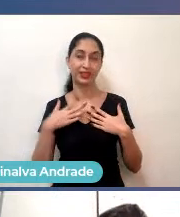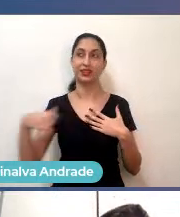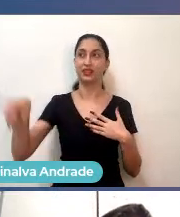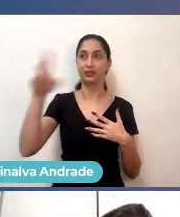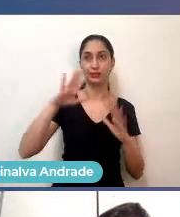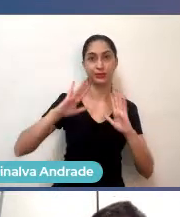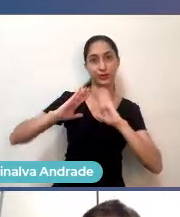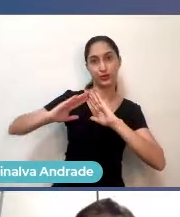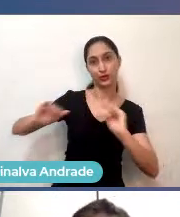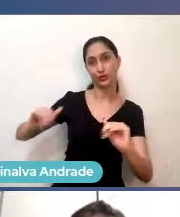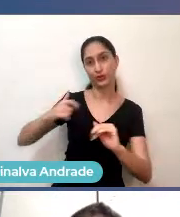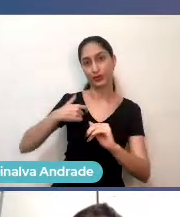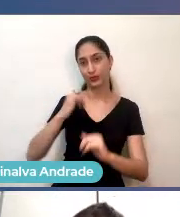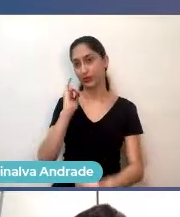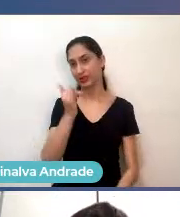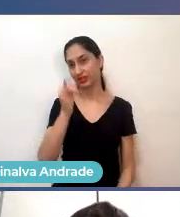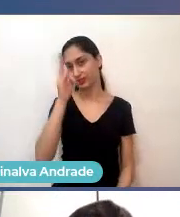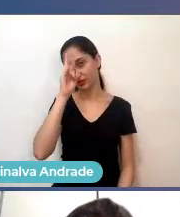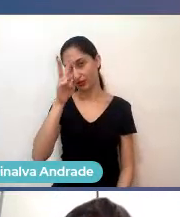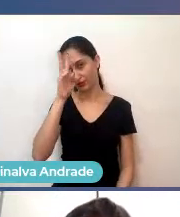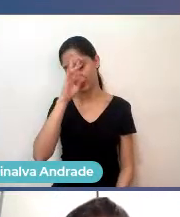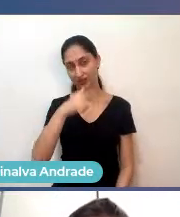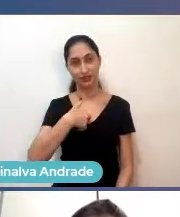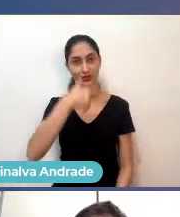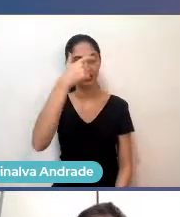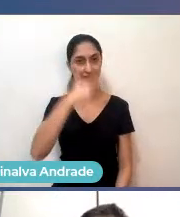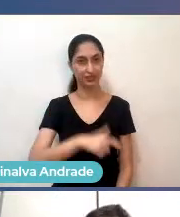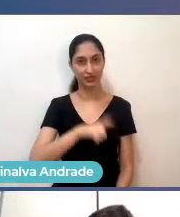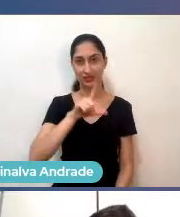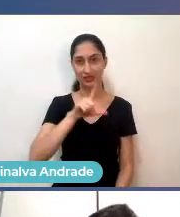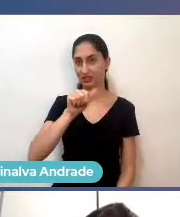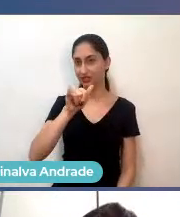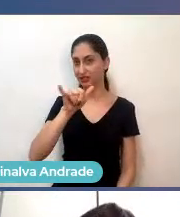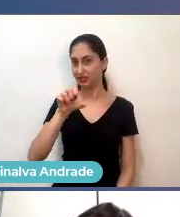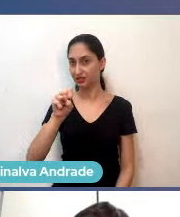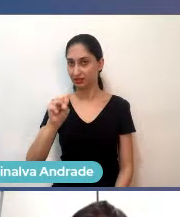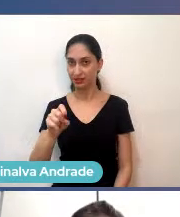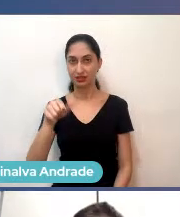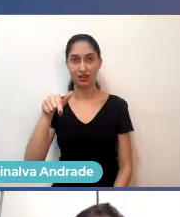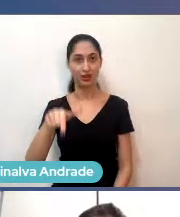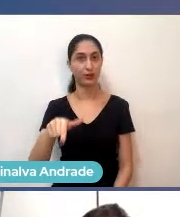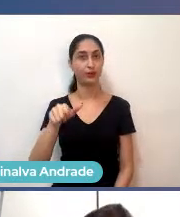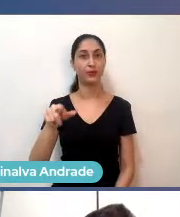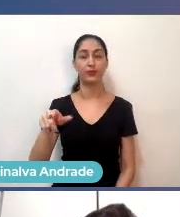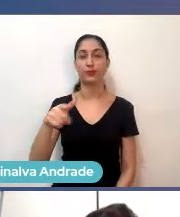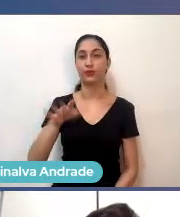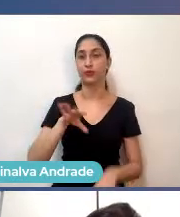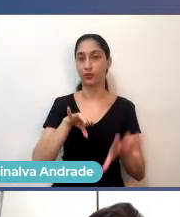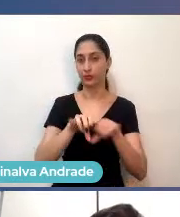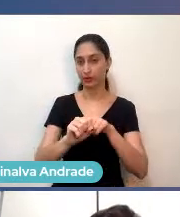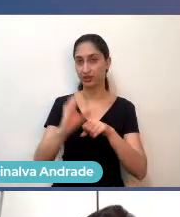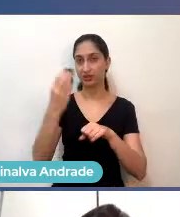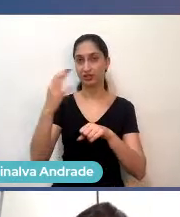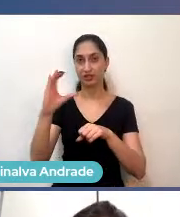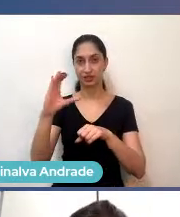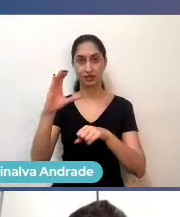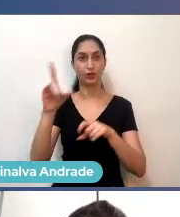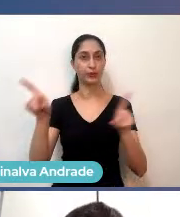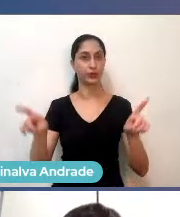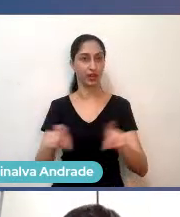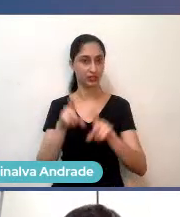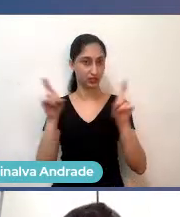ver? Vou contar. Sou Laís Xavier, sou CTO da Muda Meu Mundo, sou formada em ciência da computação, tá, galera?